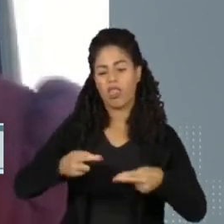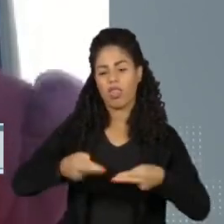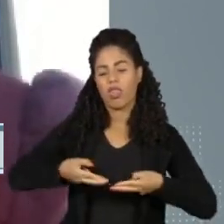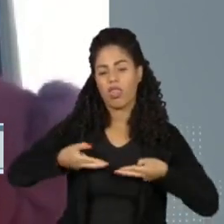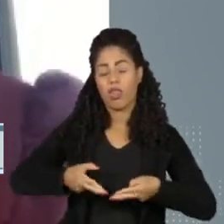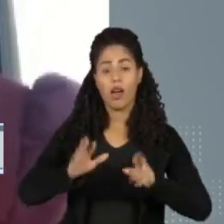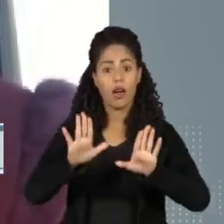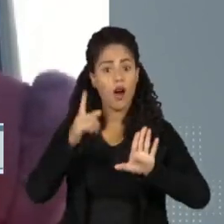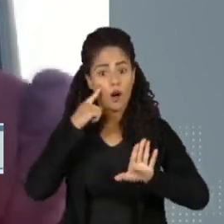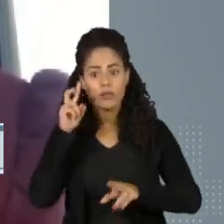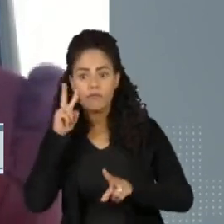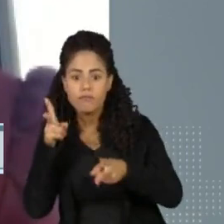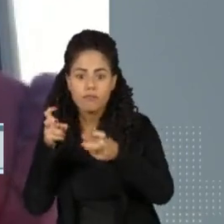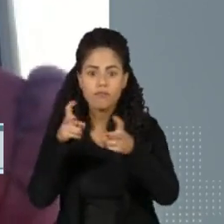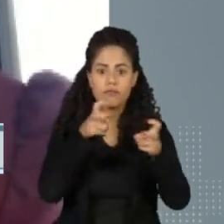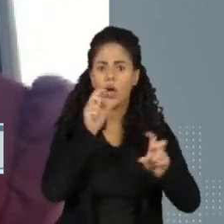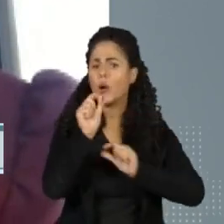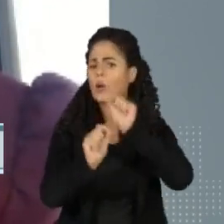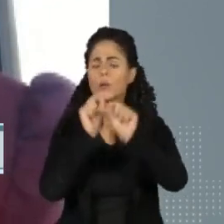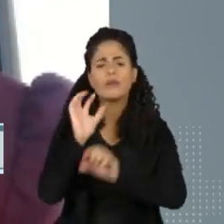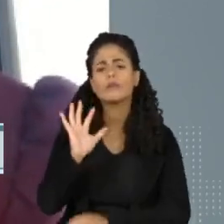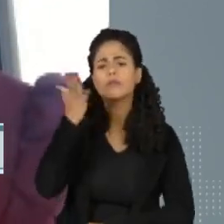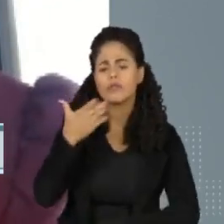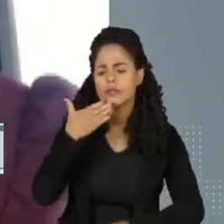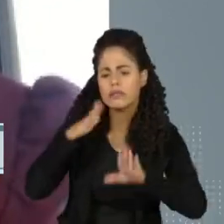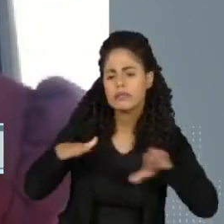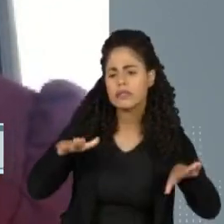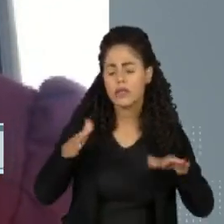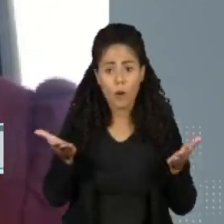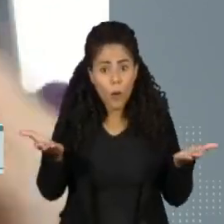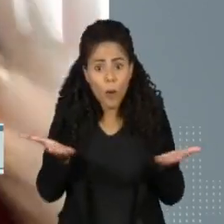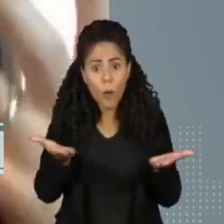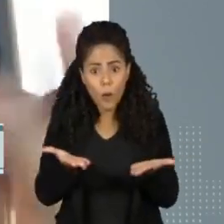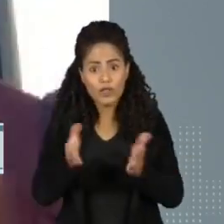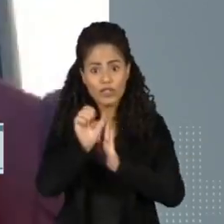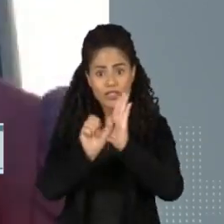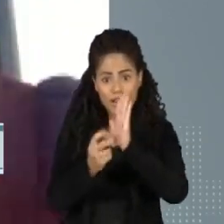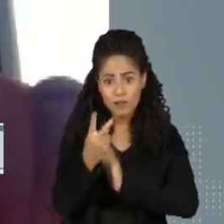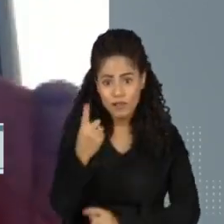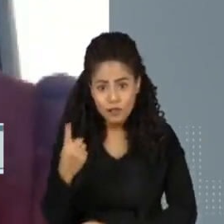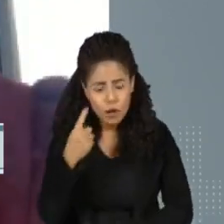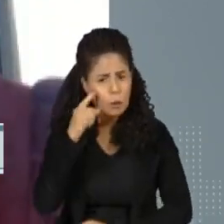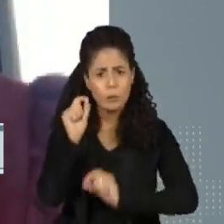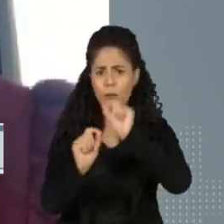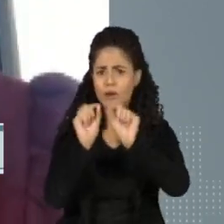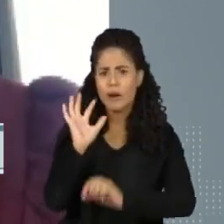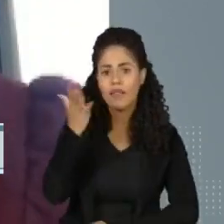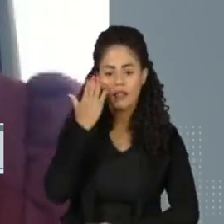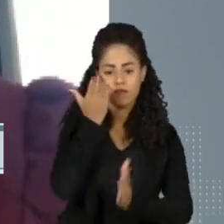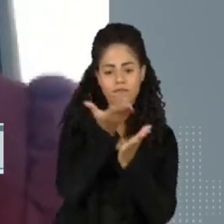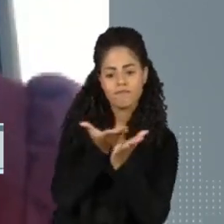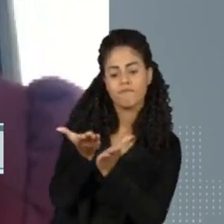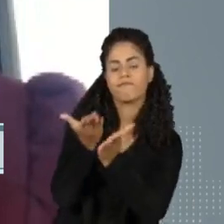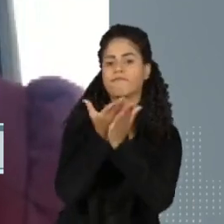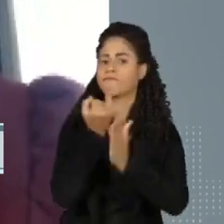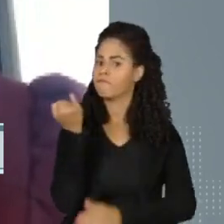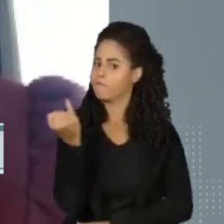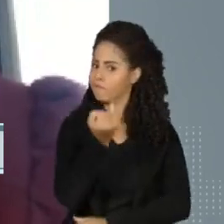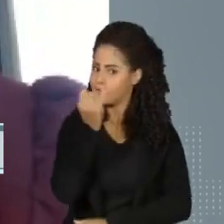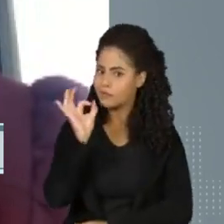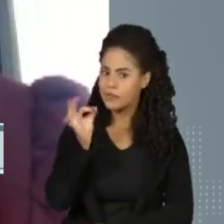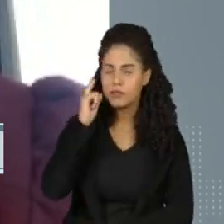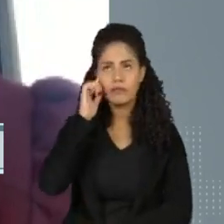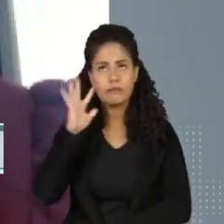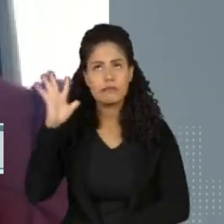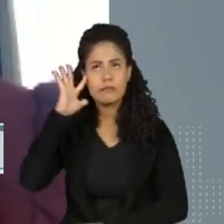tem interesse, né? O que está acontecendo com essas crianças de hoje que estão adoecendo mais? Por isso que o estudo é relevante e eu acho que a gente precisa começar a